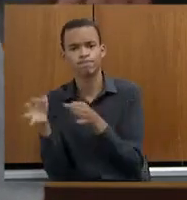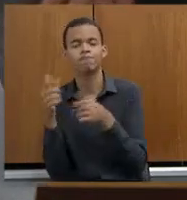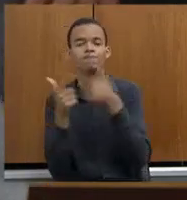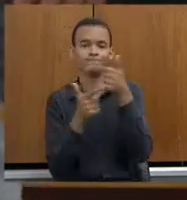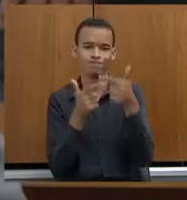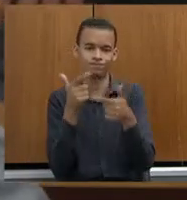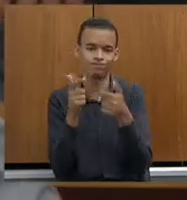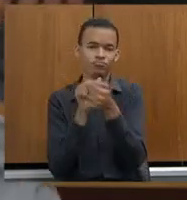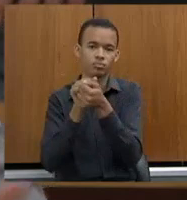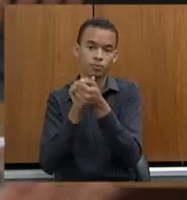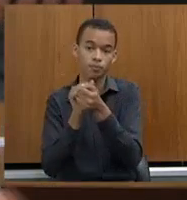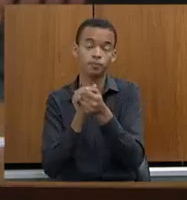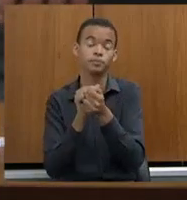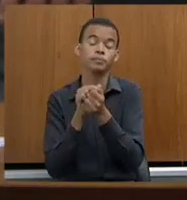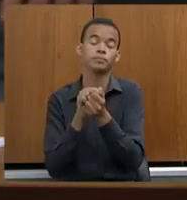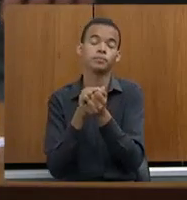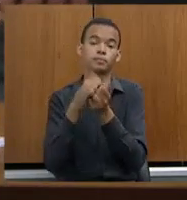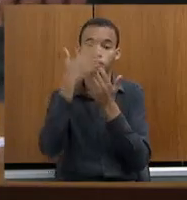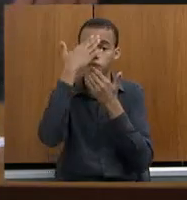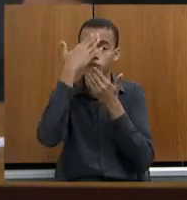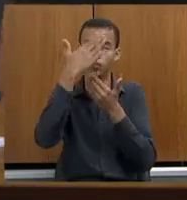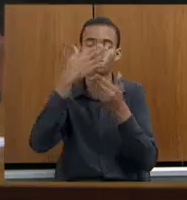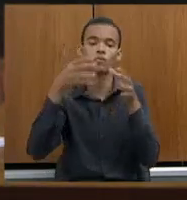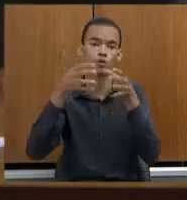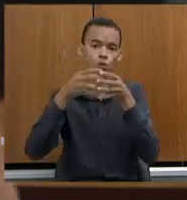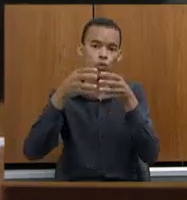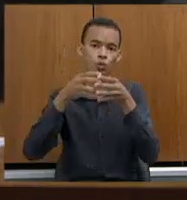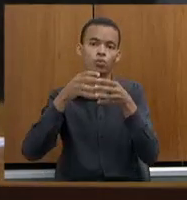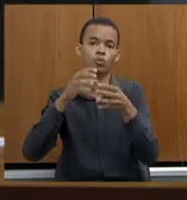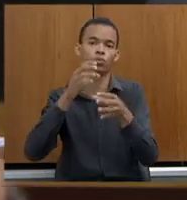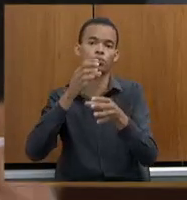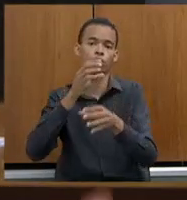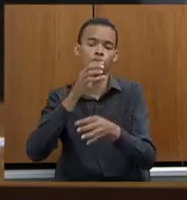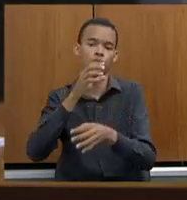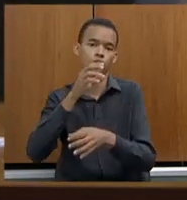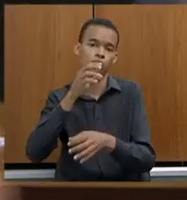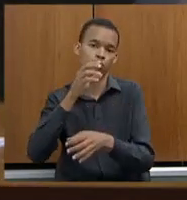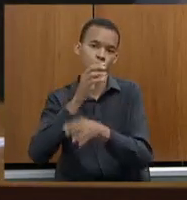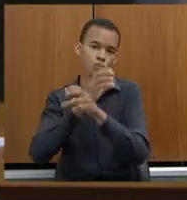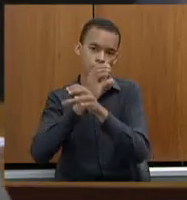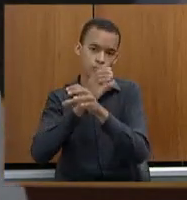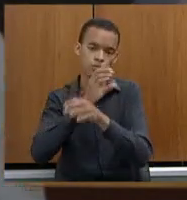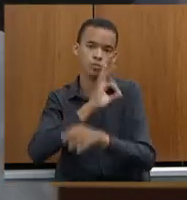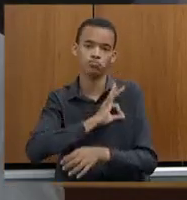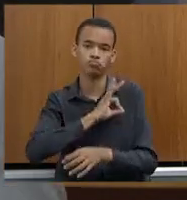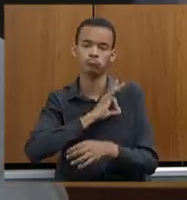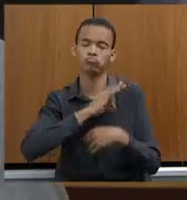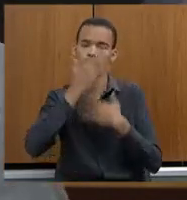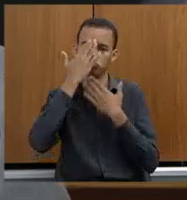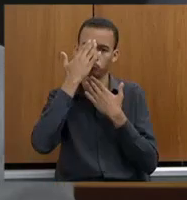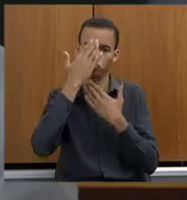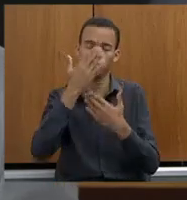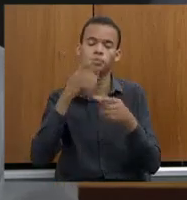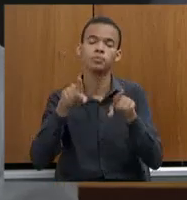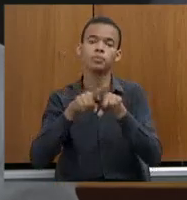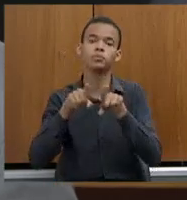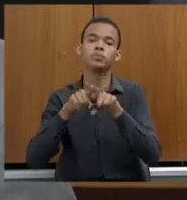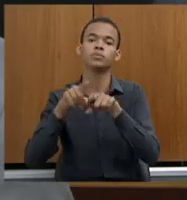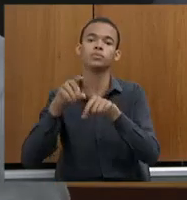nossa equipe, a toda a nossa equipe, do conselho, os chefes de departamentos, regionais, e